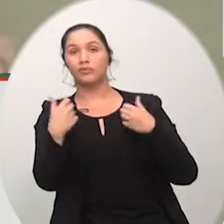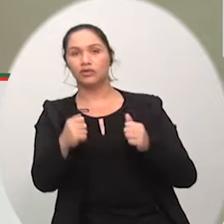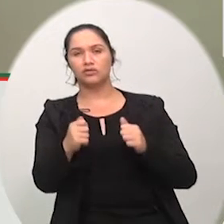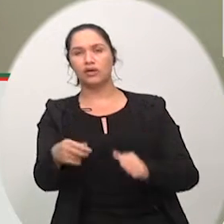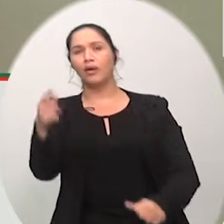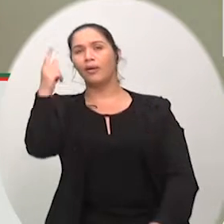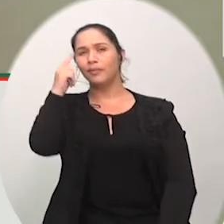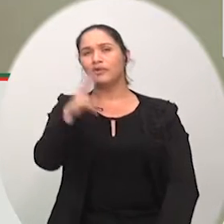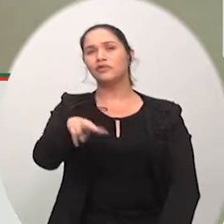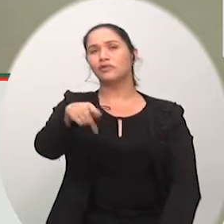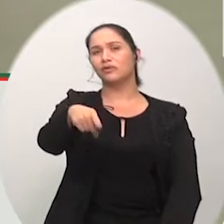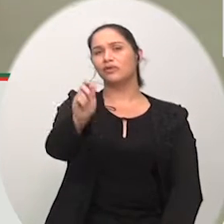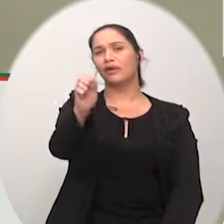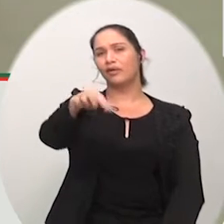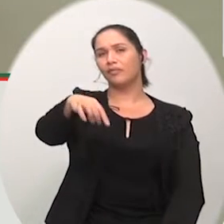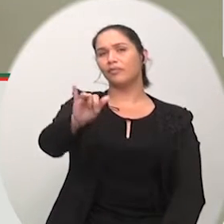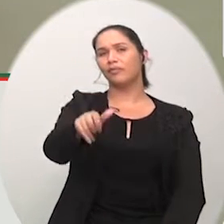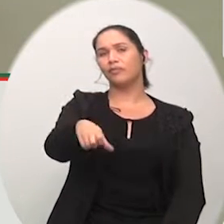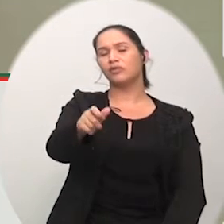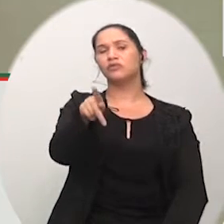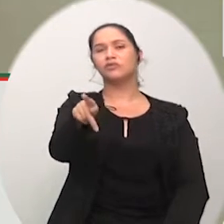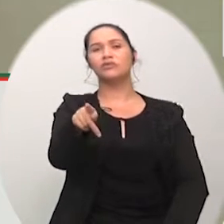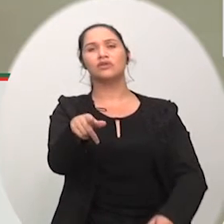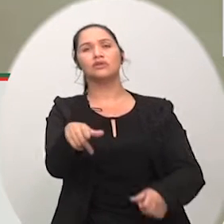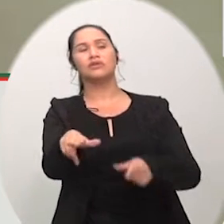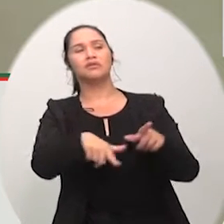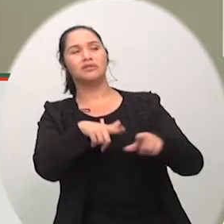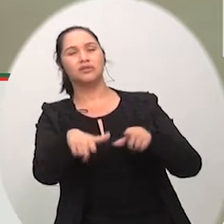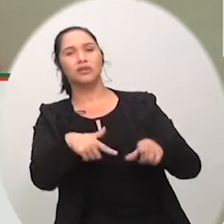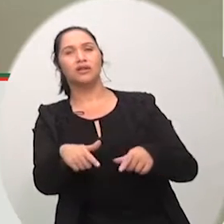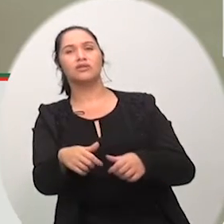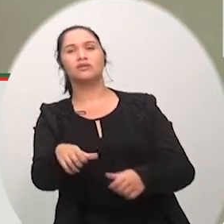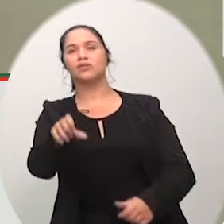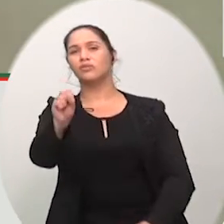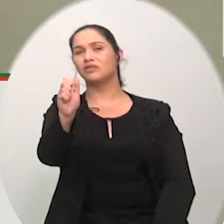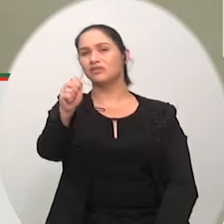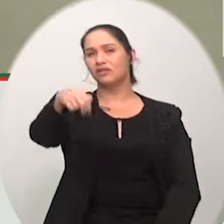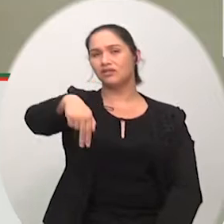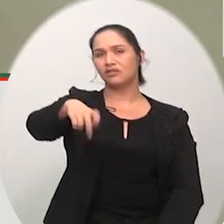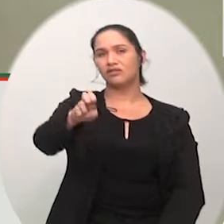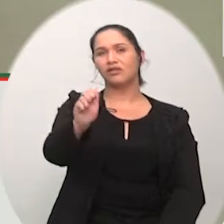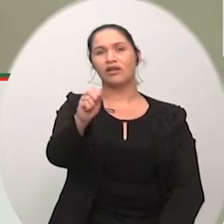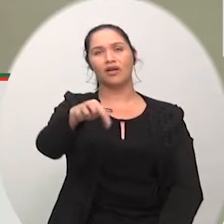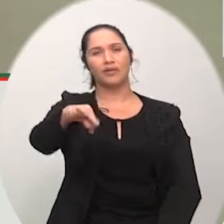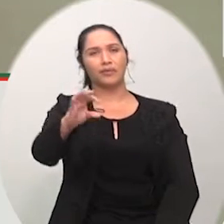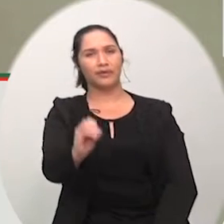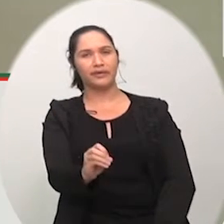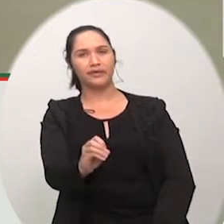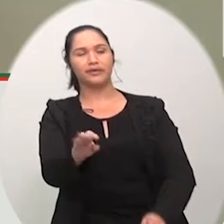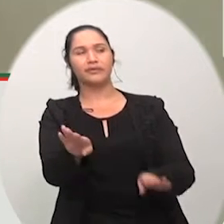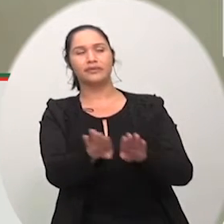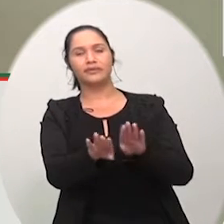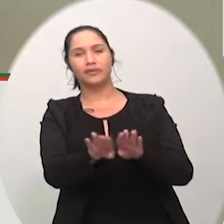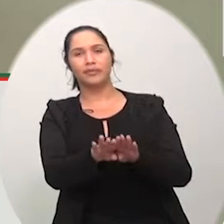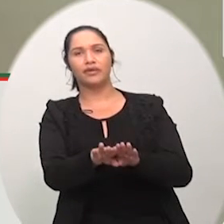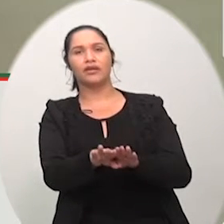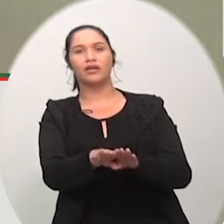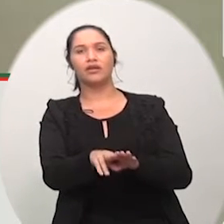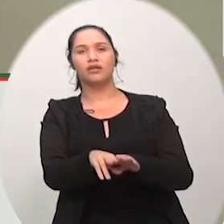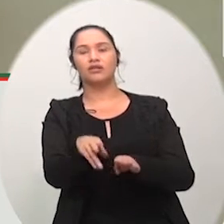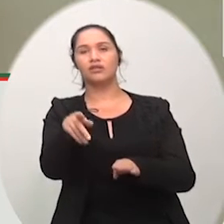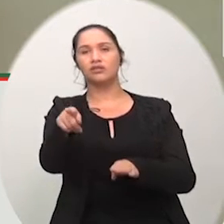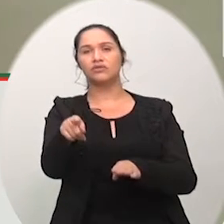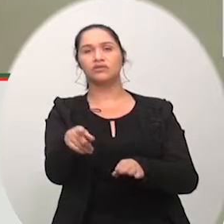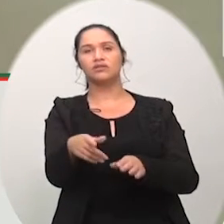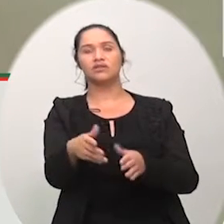tem trabalhado a questão do saneamento básico na cidade de Criciúma e que quando assumiu essa casa agora levantou essa